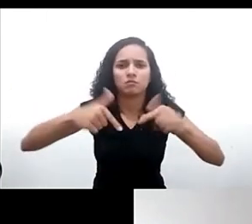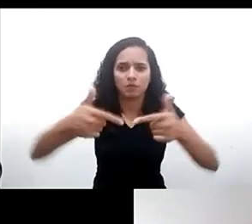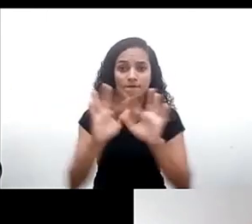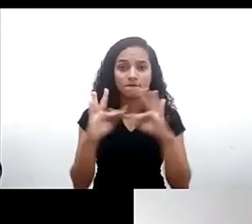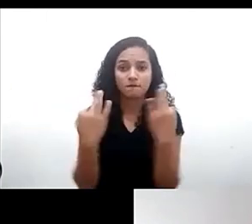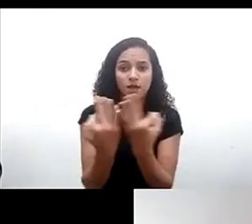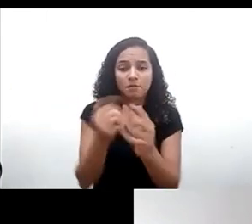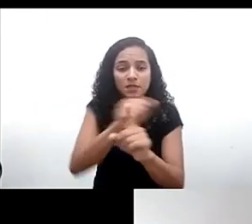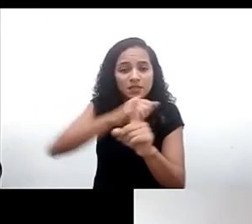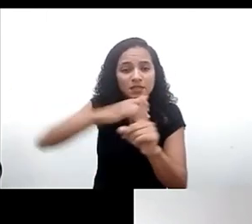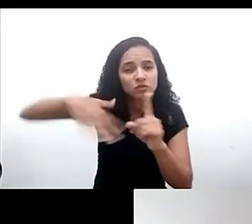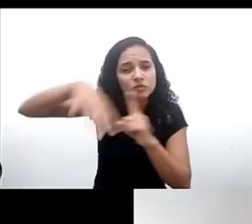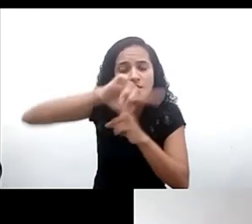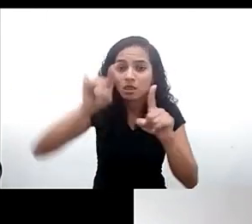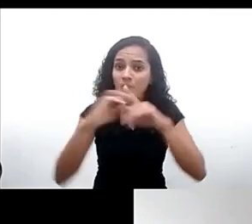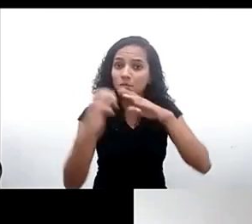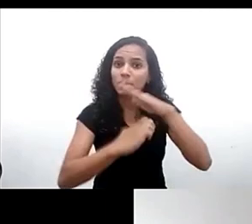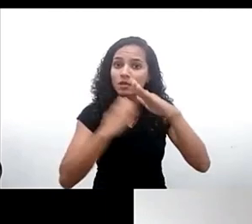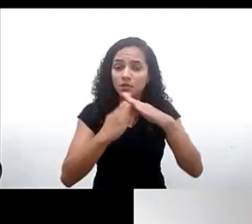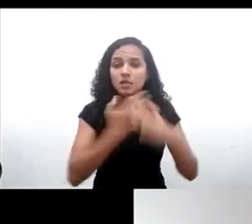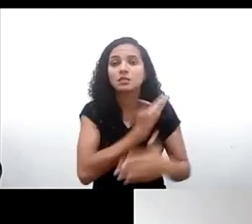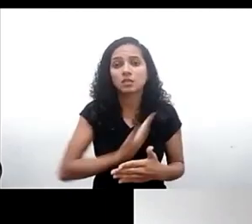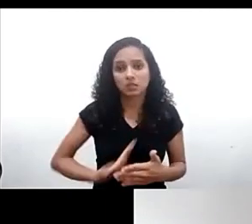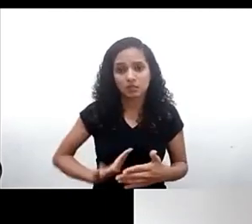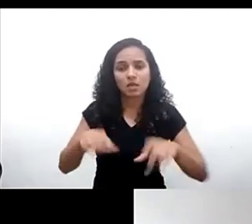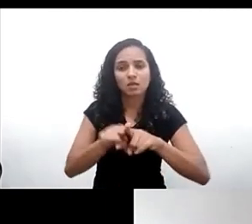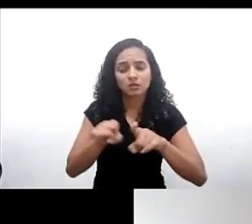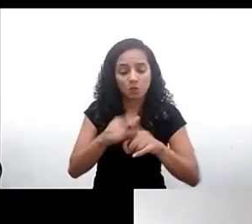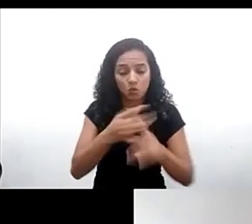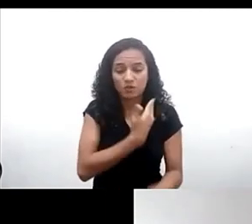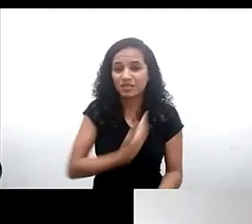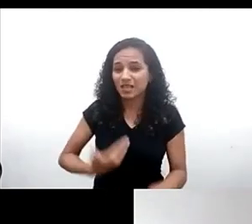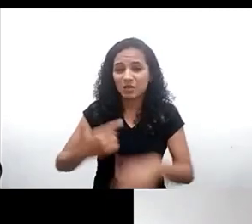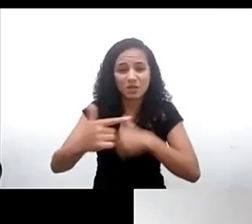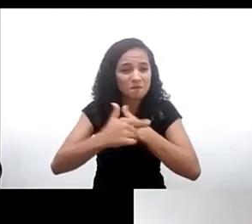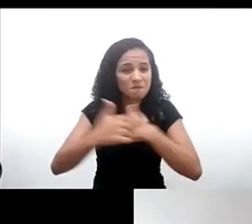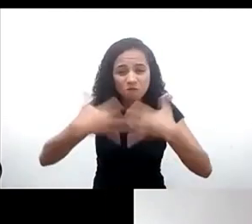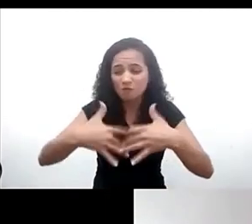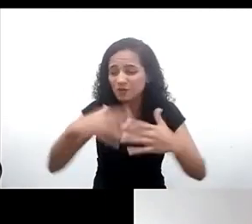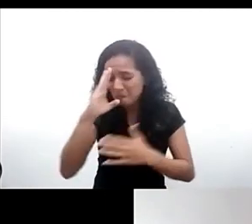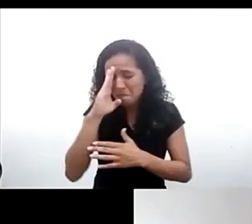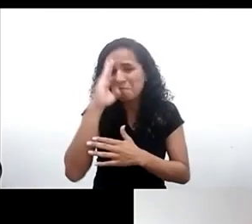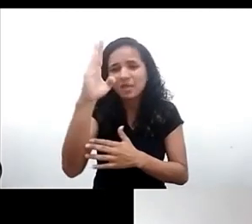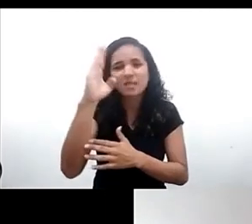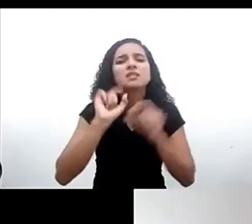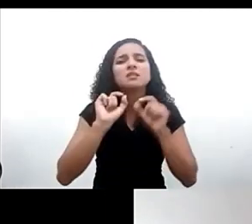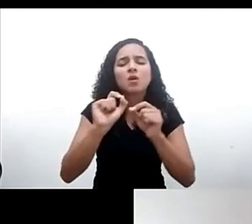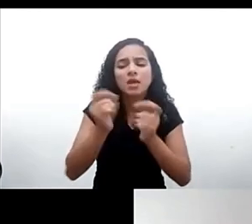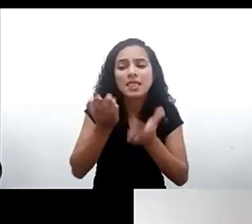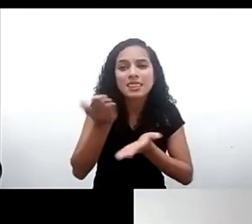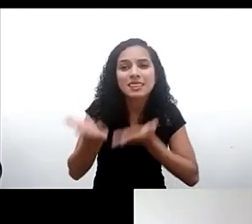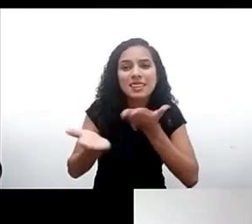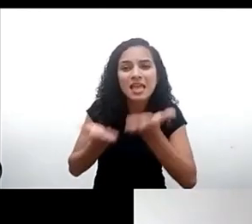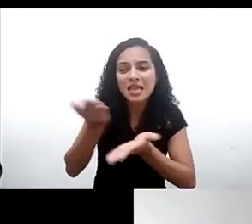incluindo empresas e Estado o Estado tem uma função primordial de realmente potencializar essas